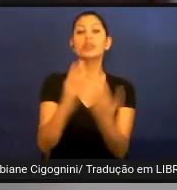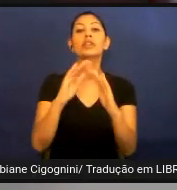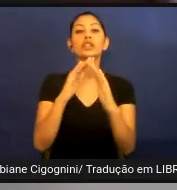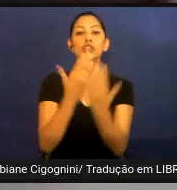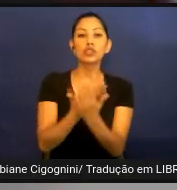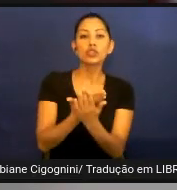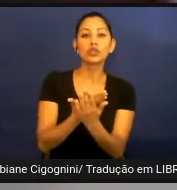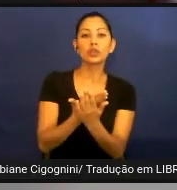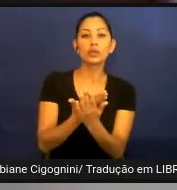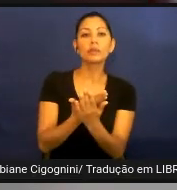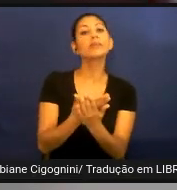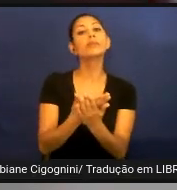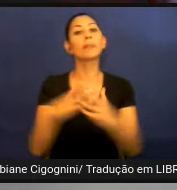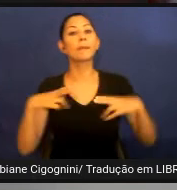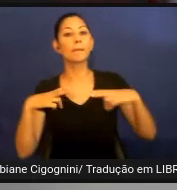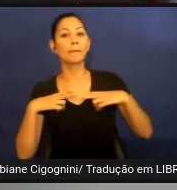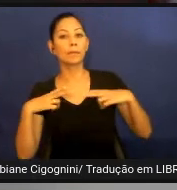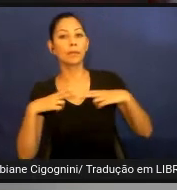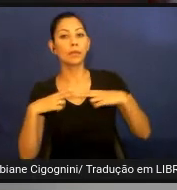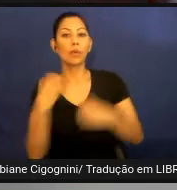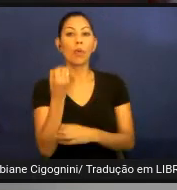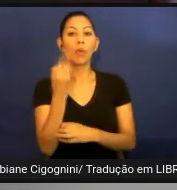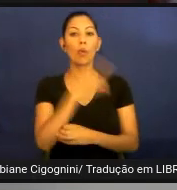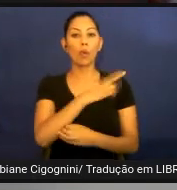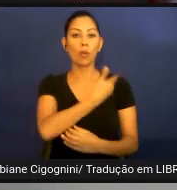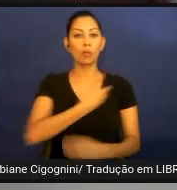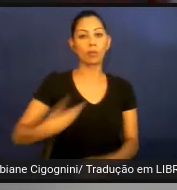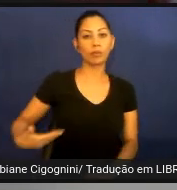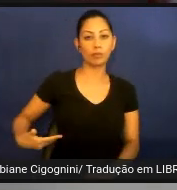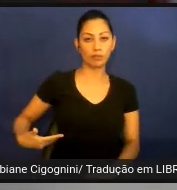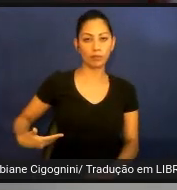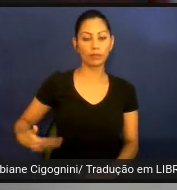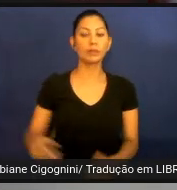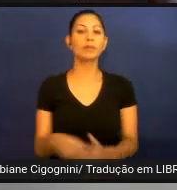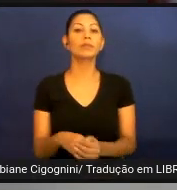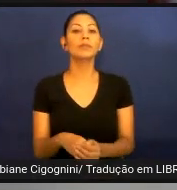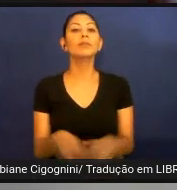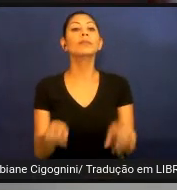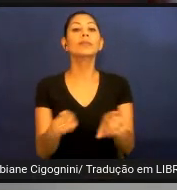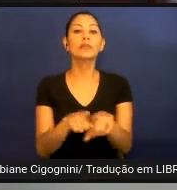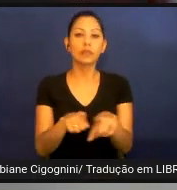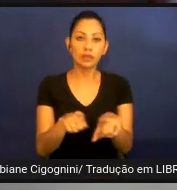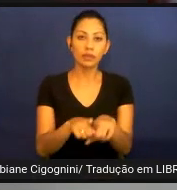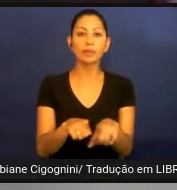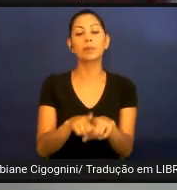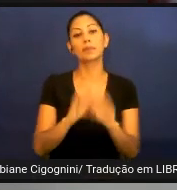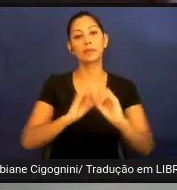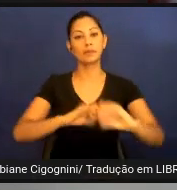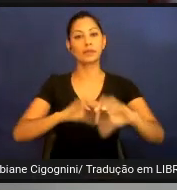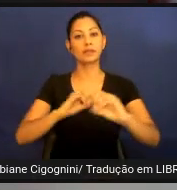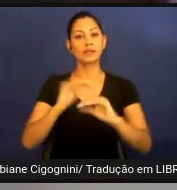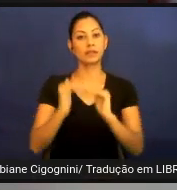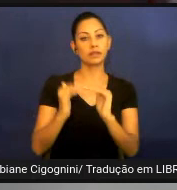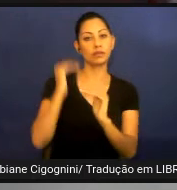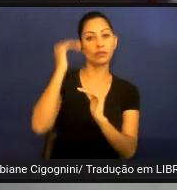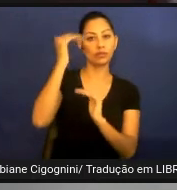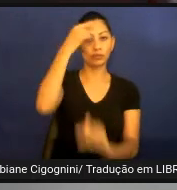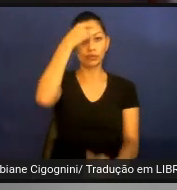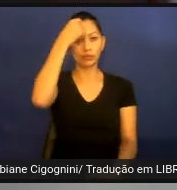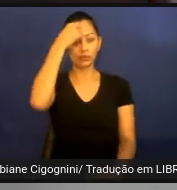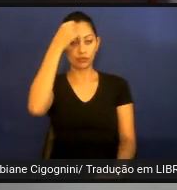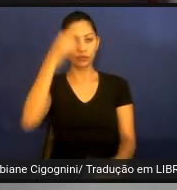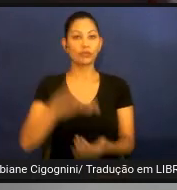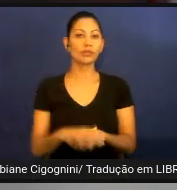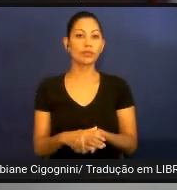sejam elas privadas ou públicas, e também para o ensino superior. E